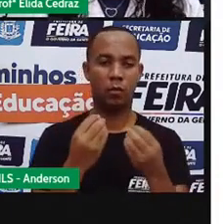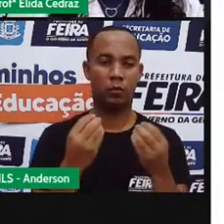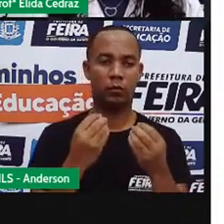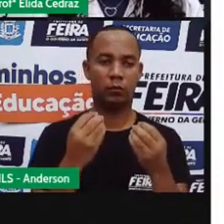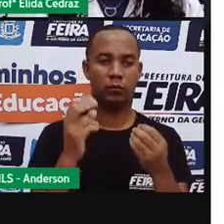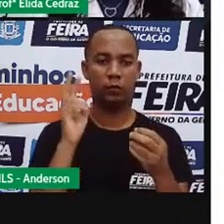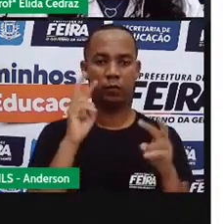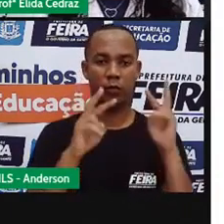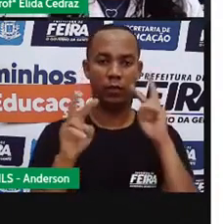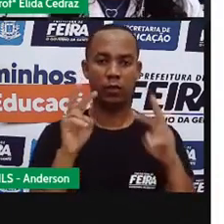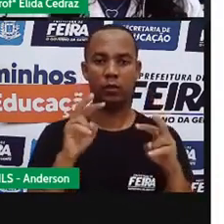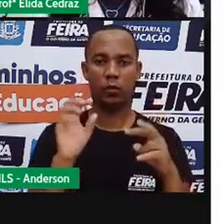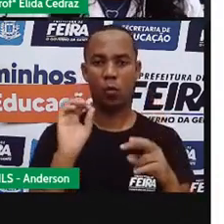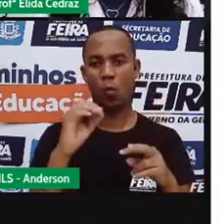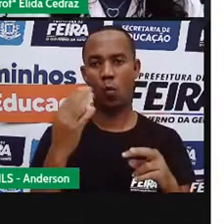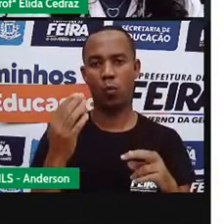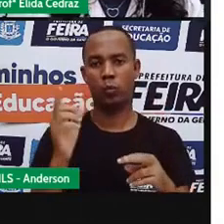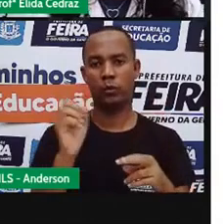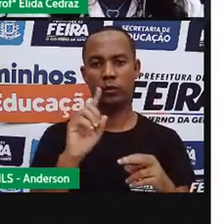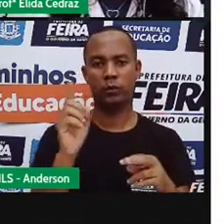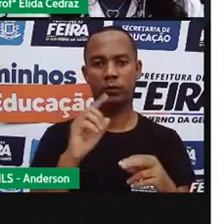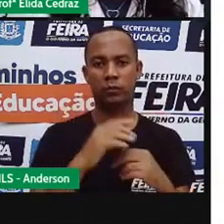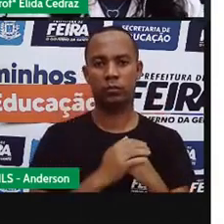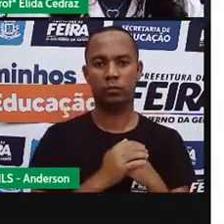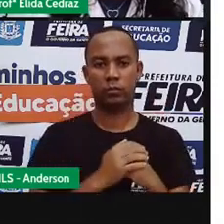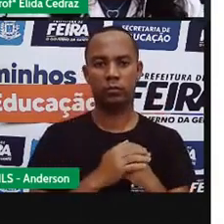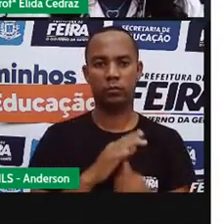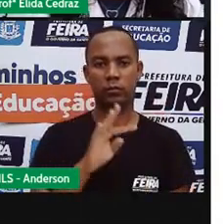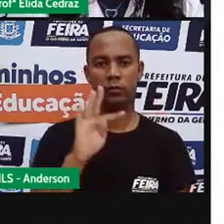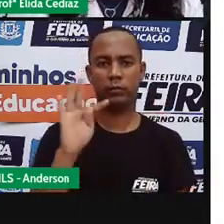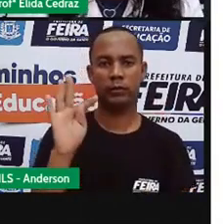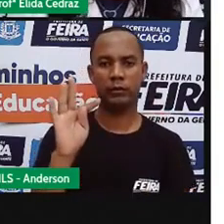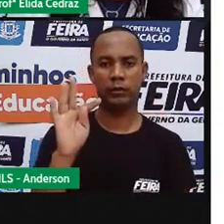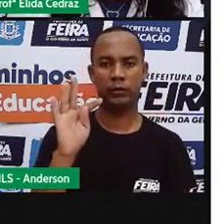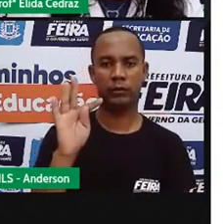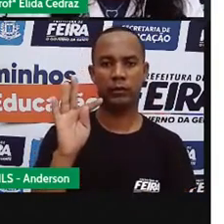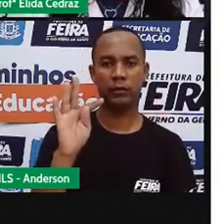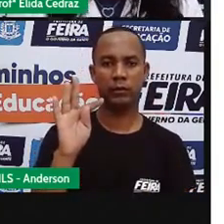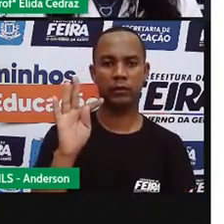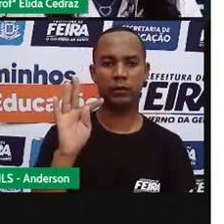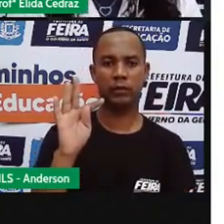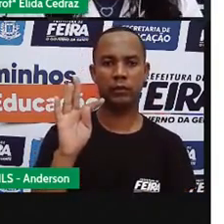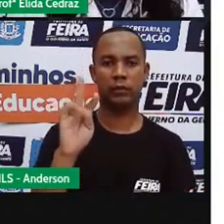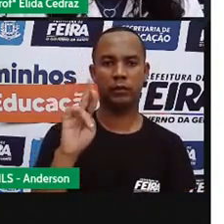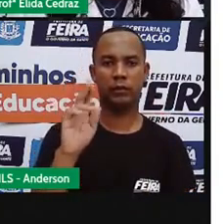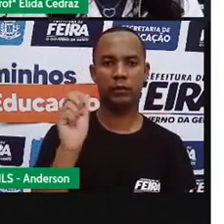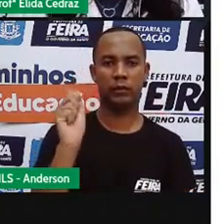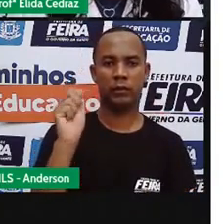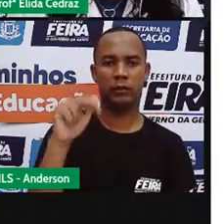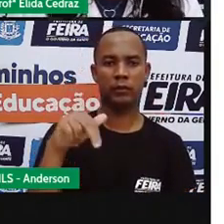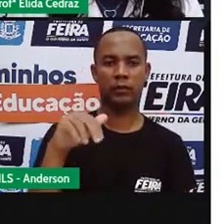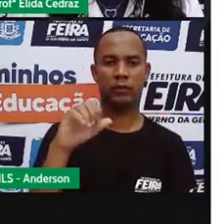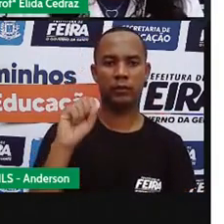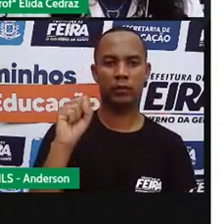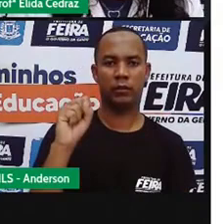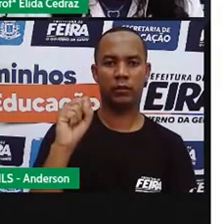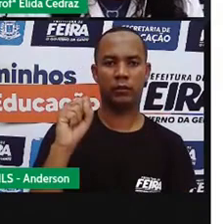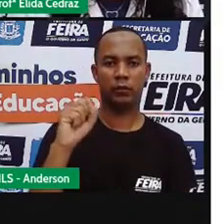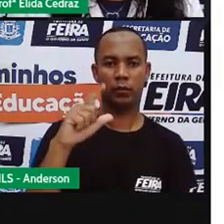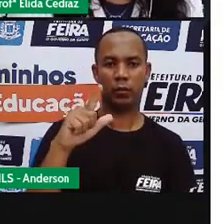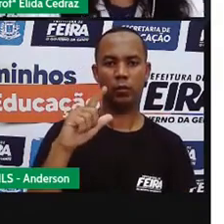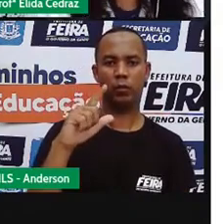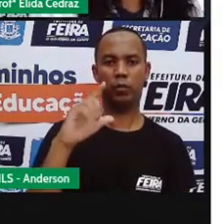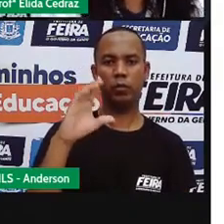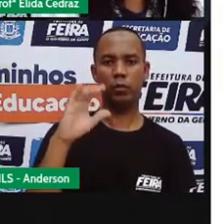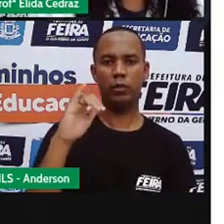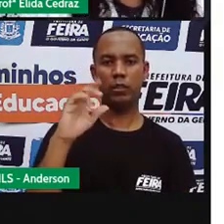translúcidos ou opacos. E isso depende da sua finalidade. Já como a Pró mostrou aqui. O vaso do álcool e